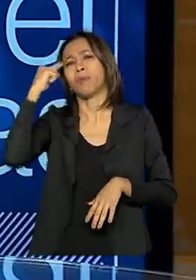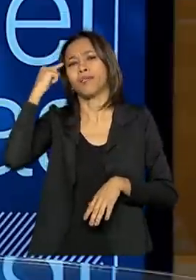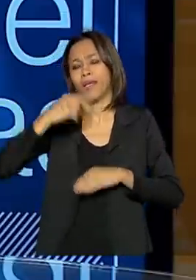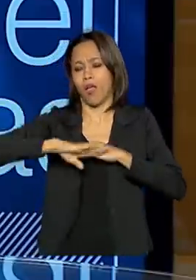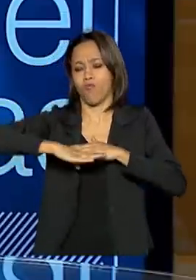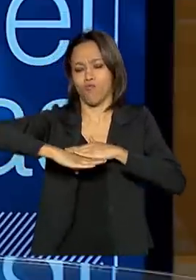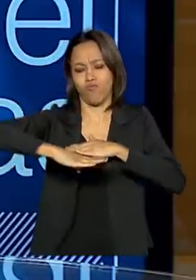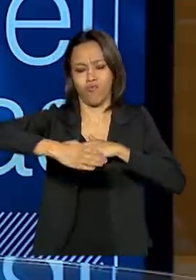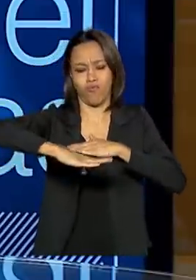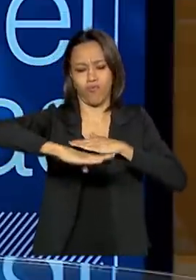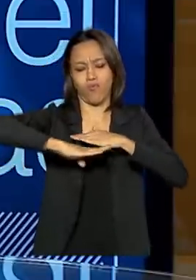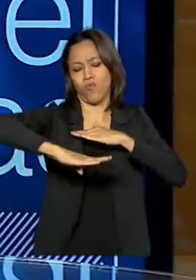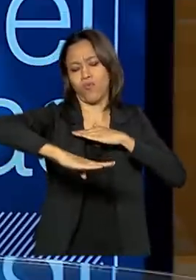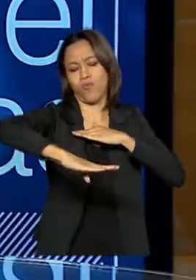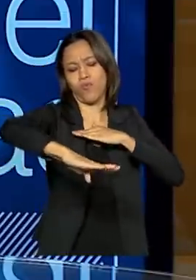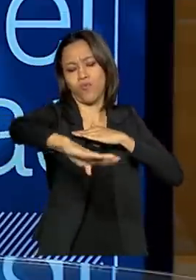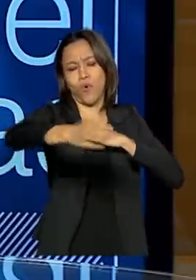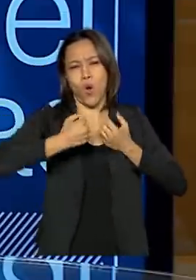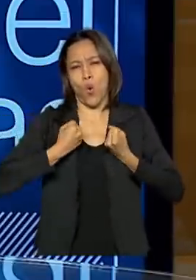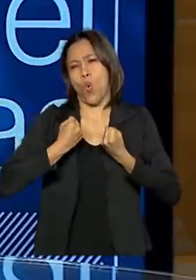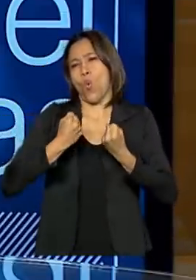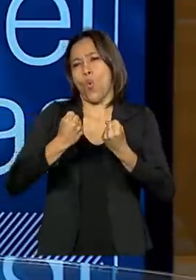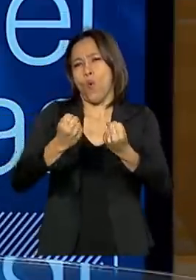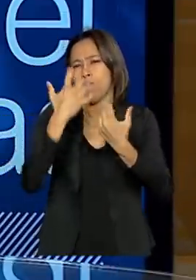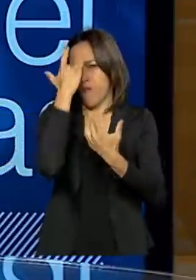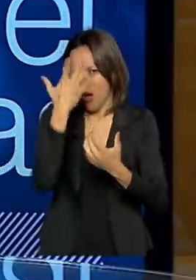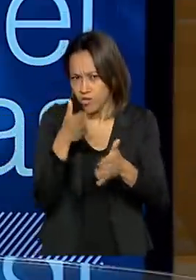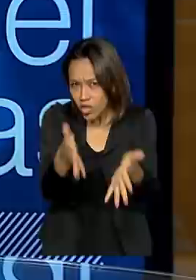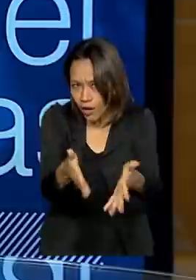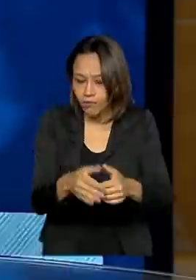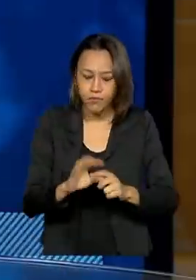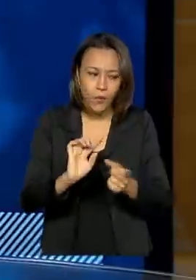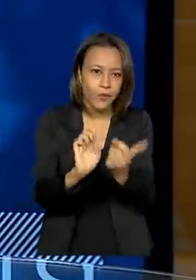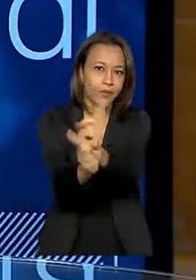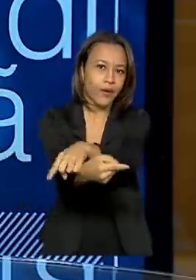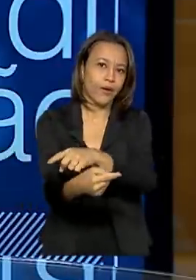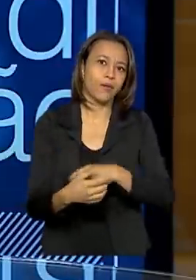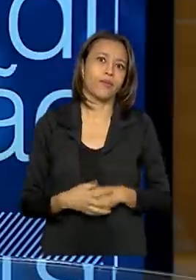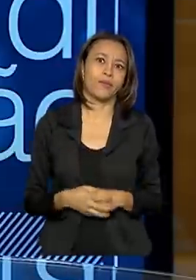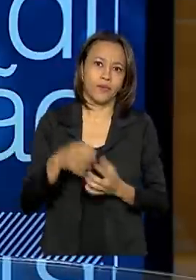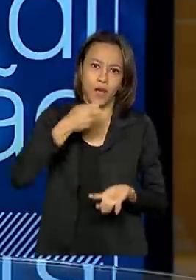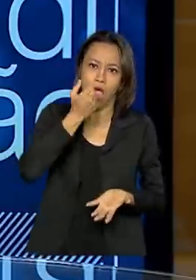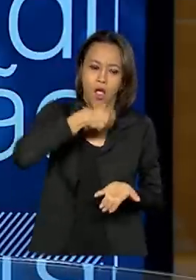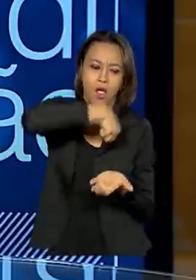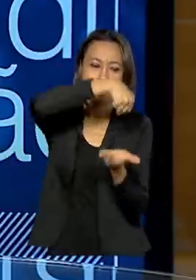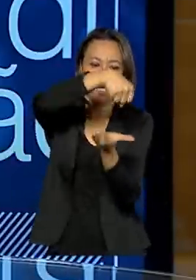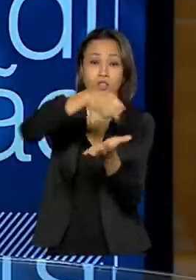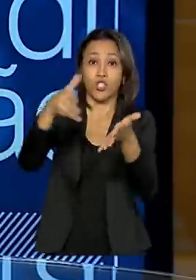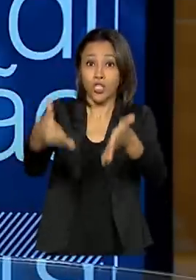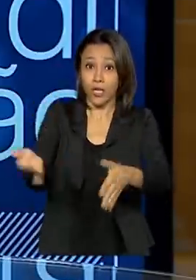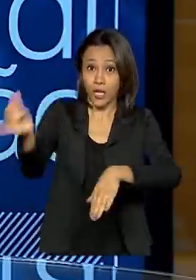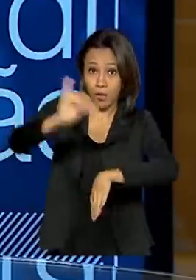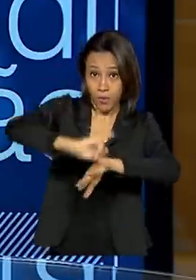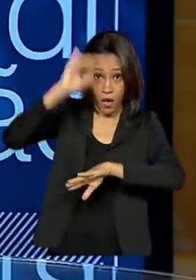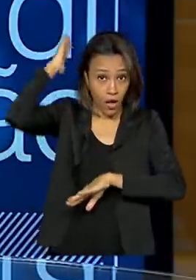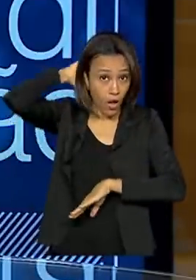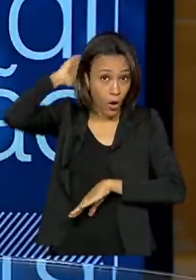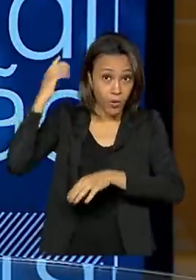tudo estrada de asfalto, é aquele ambiente fácil chegar. Muito pelo contrário. Uma cesta básica chega em Manaus, para chegar em São